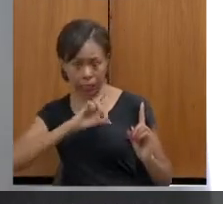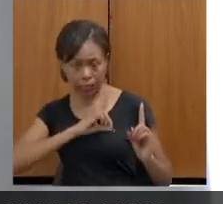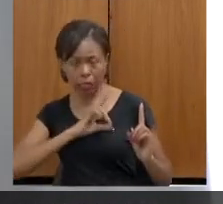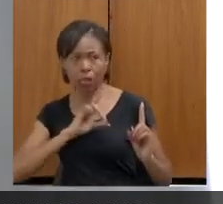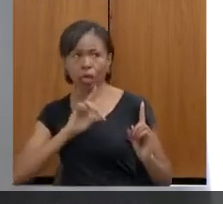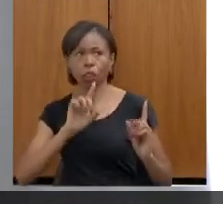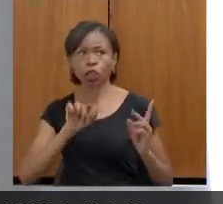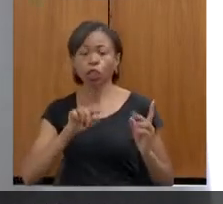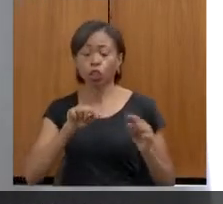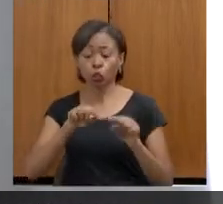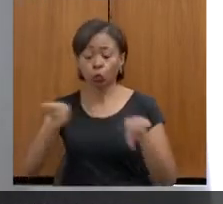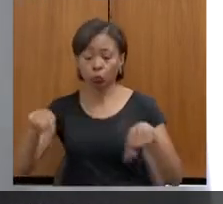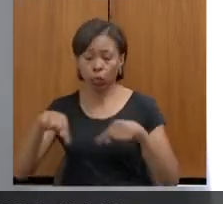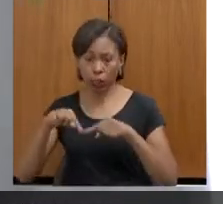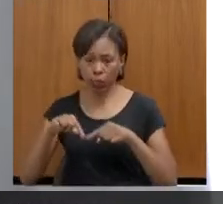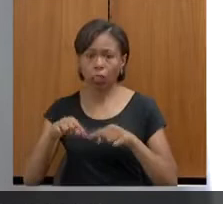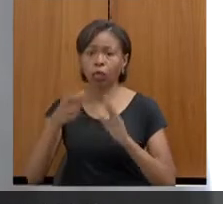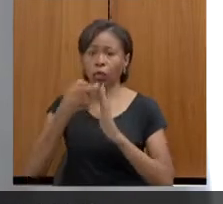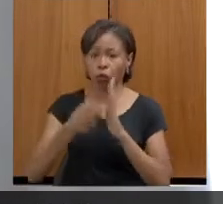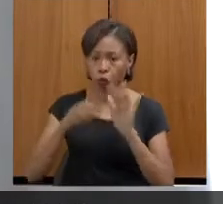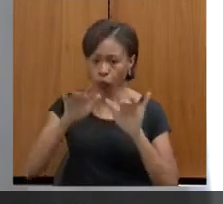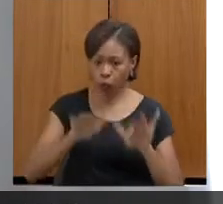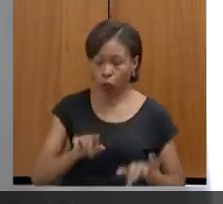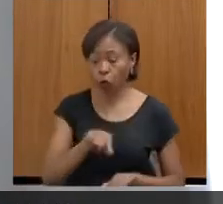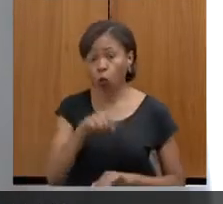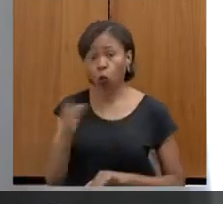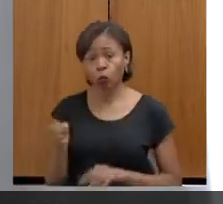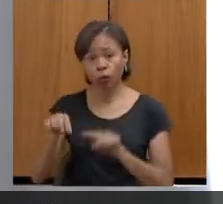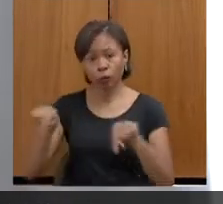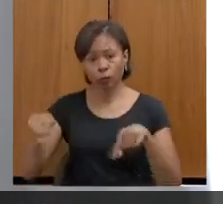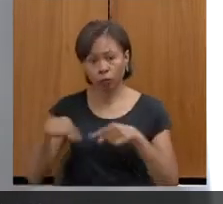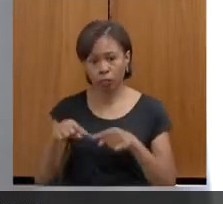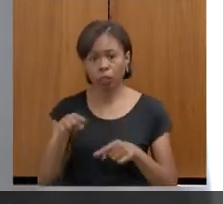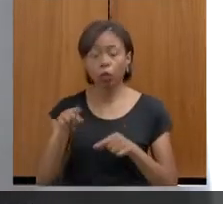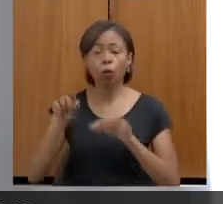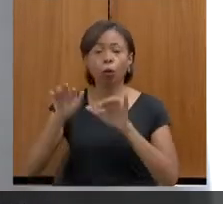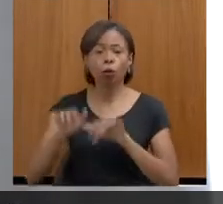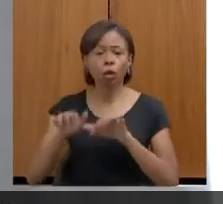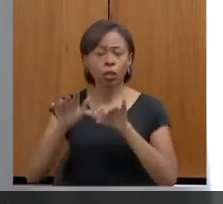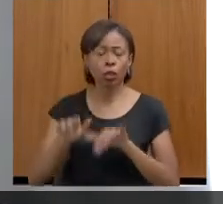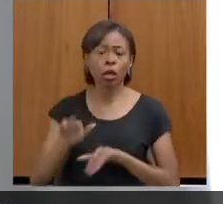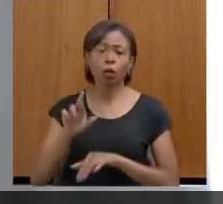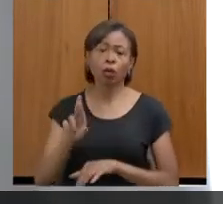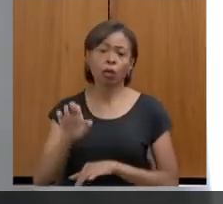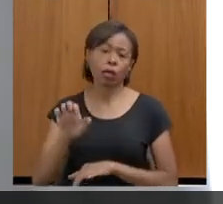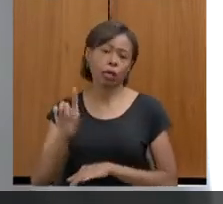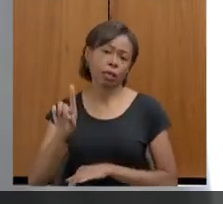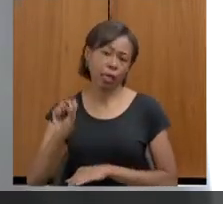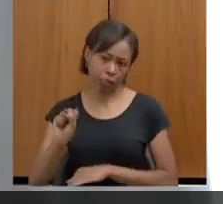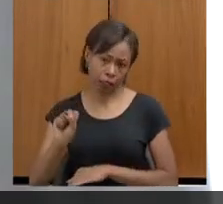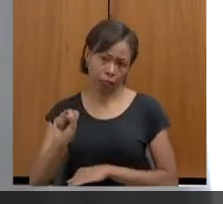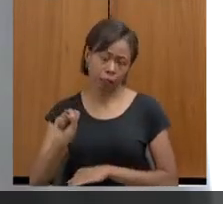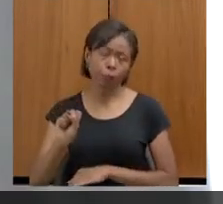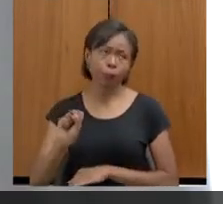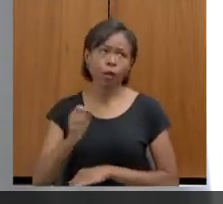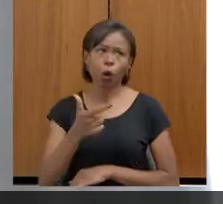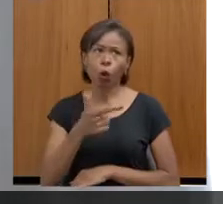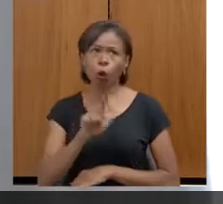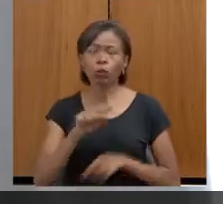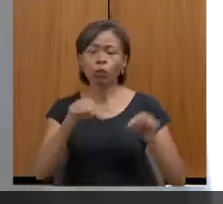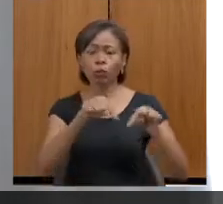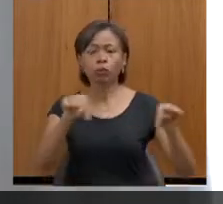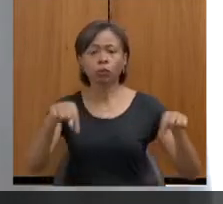e tem as salas que são do registro do Redes. A gente tem duas salas que são desse registro do Redes e uma outra